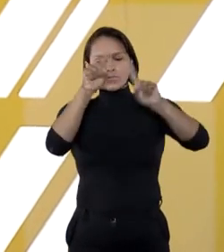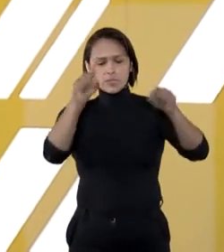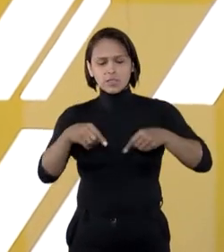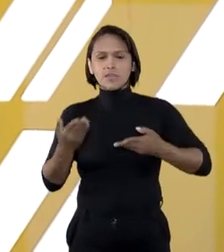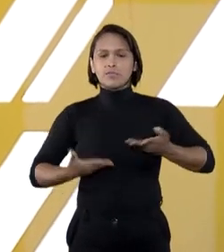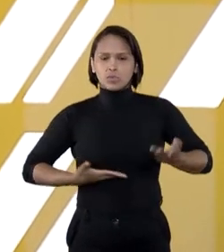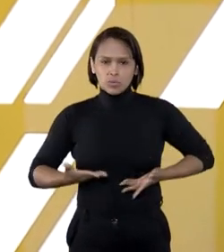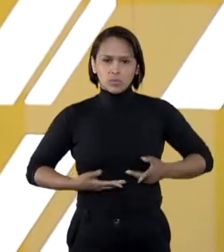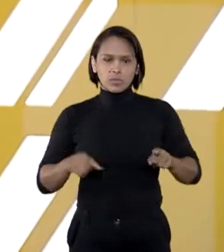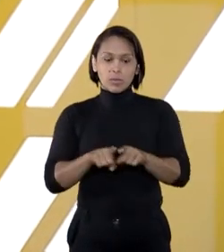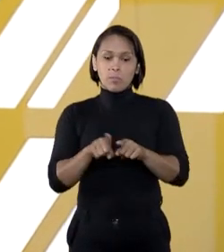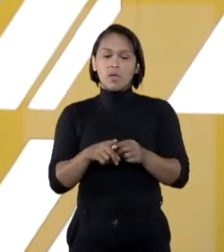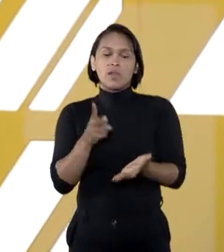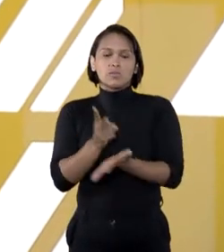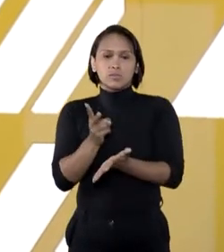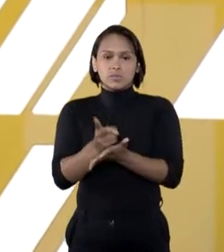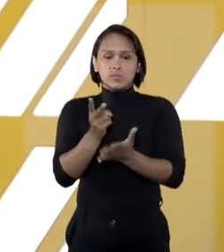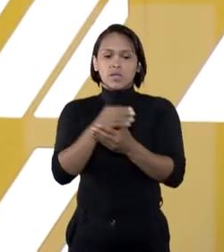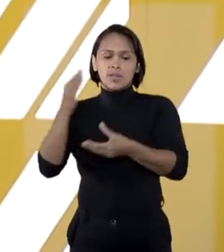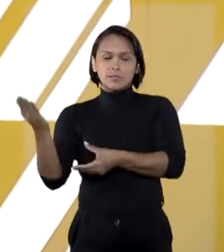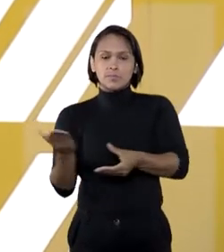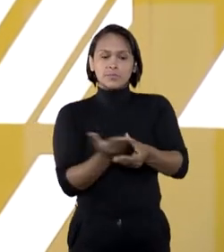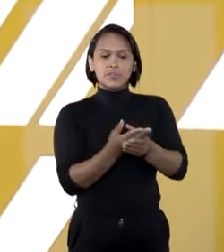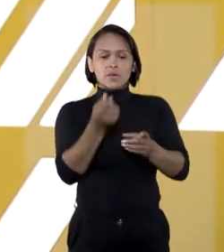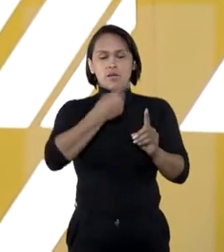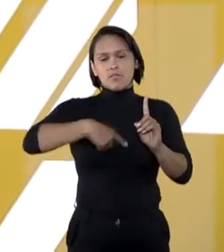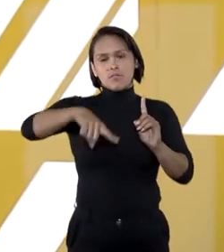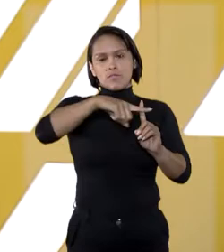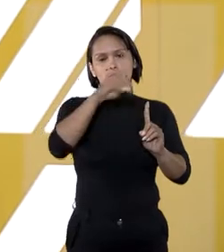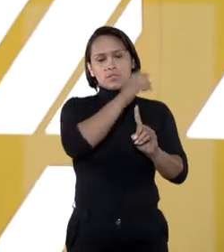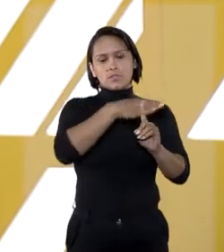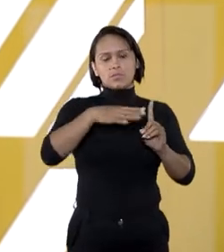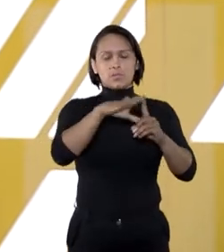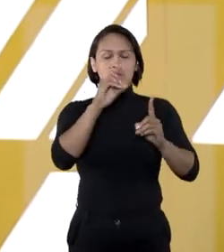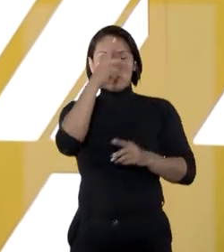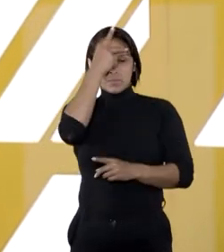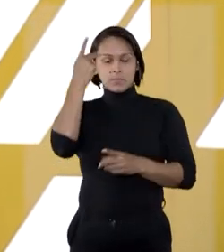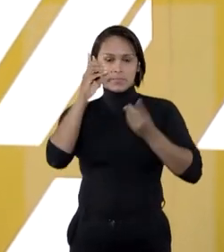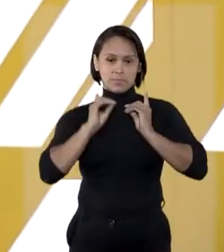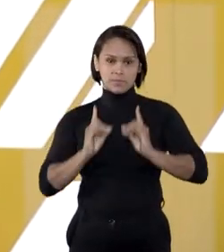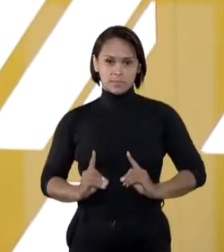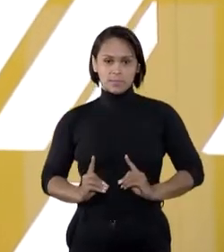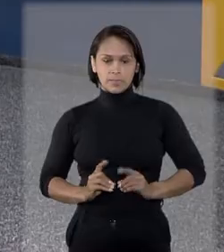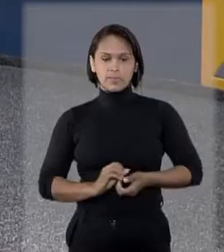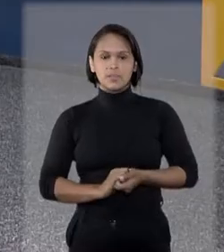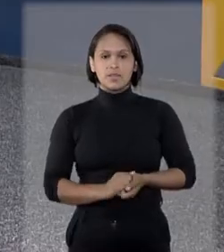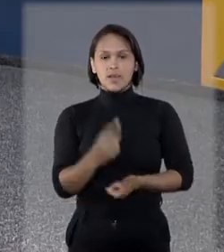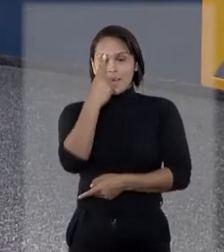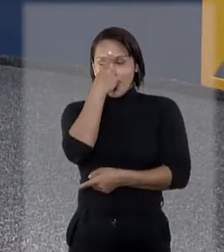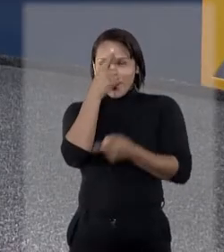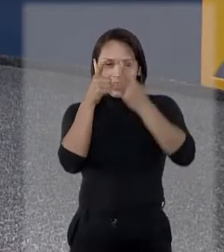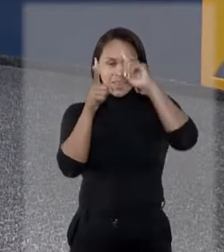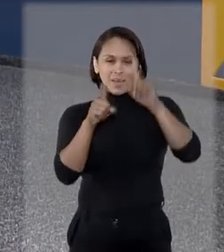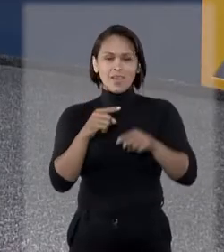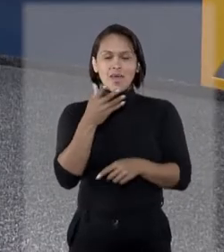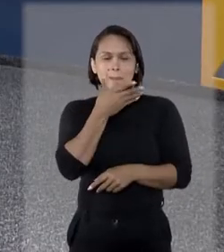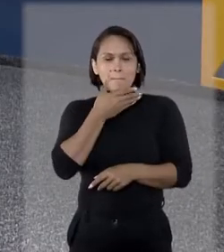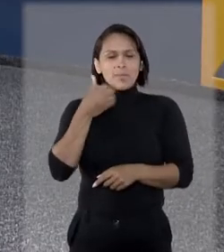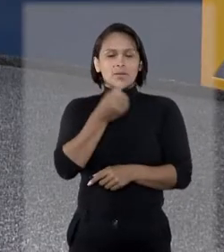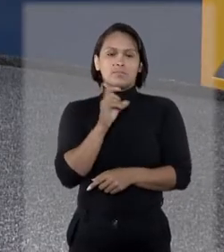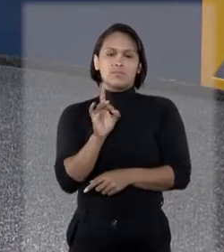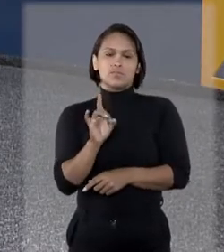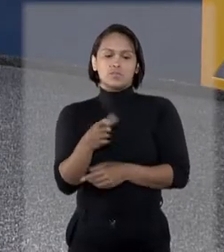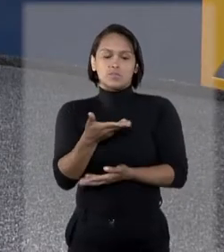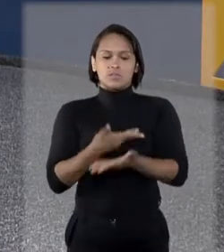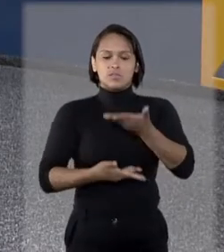colaboradores a se engajarem em ações voltadas para as pessoas com deficiência. A ideia é aprimorar